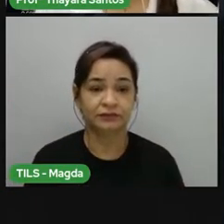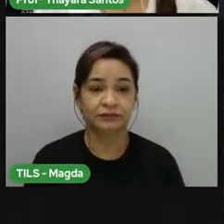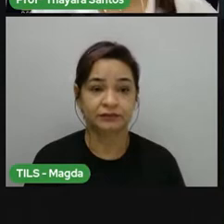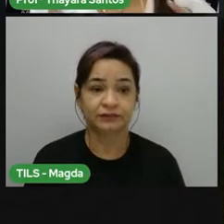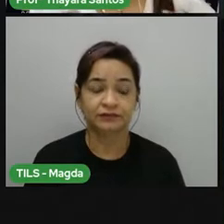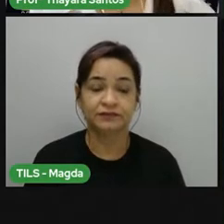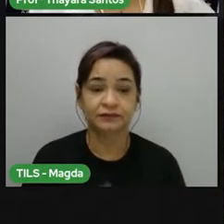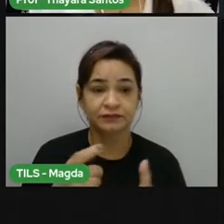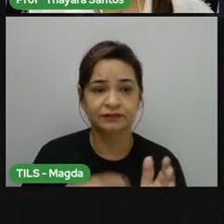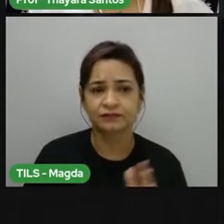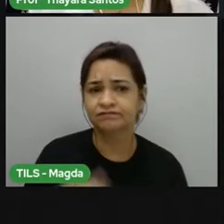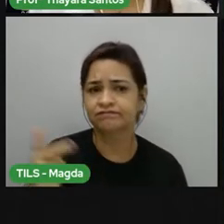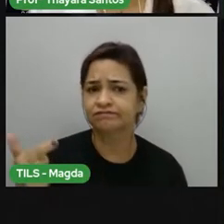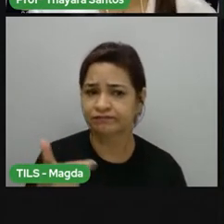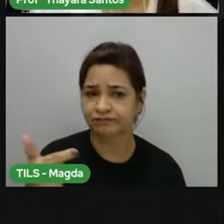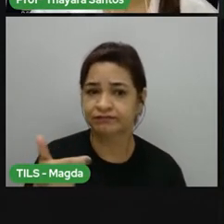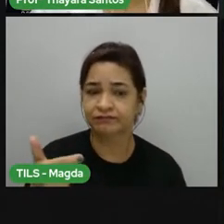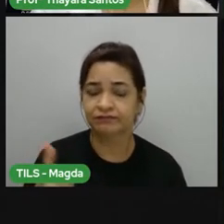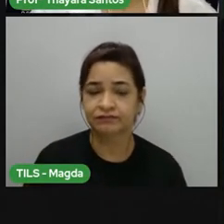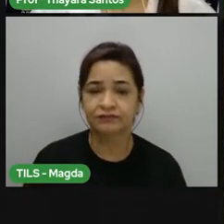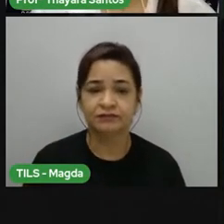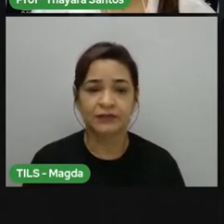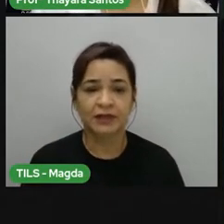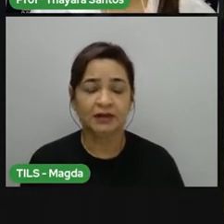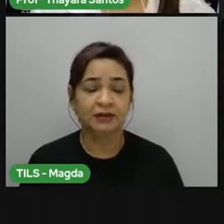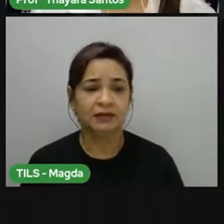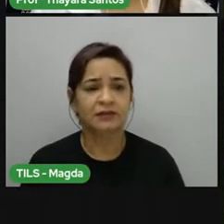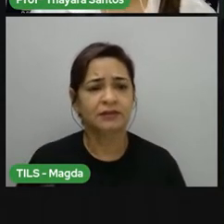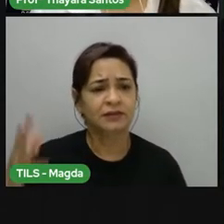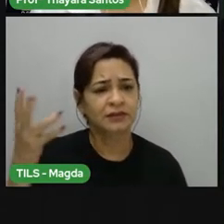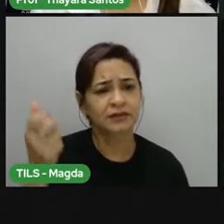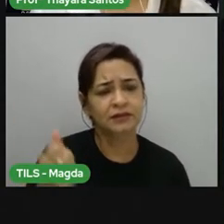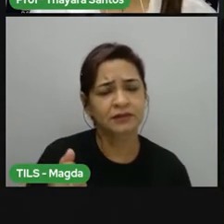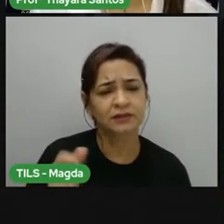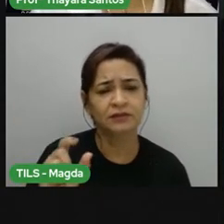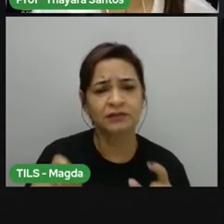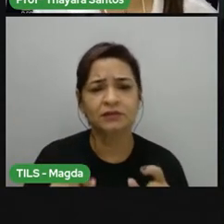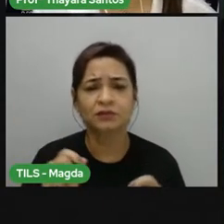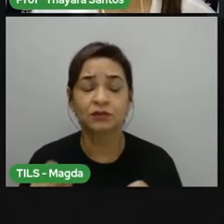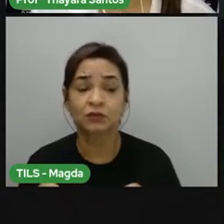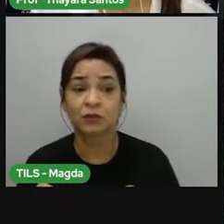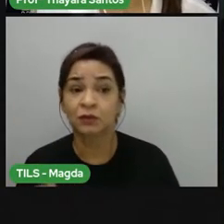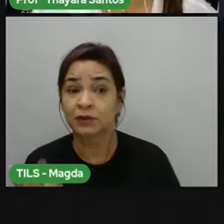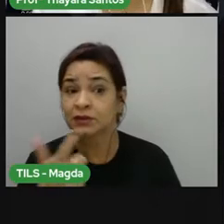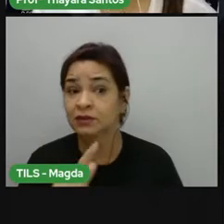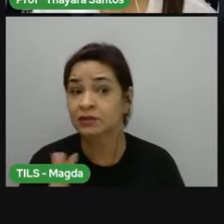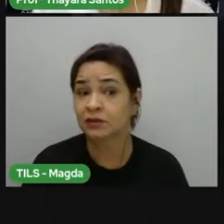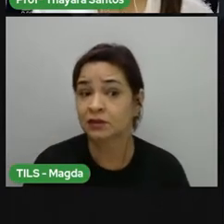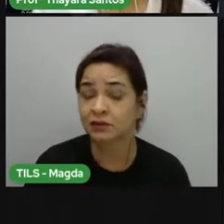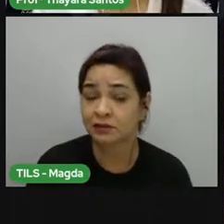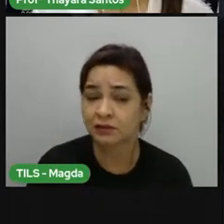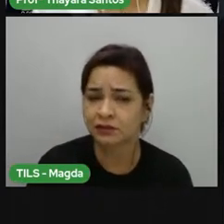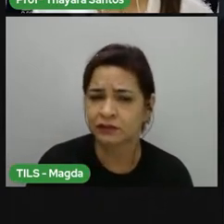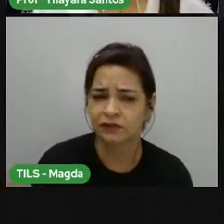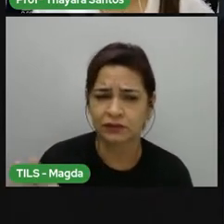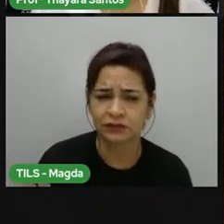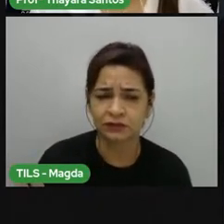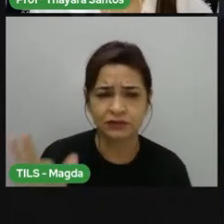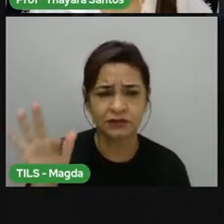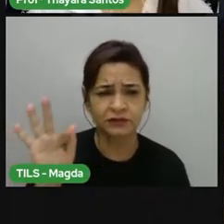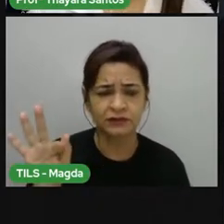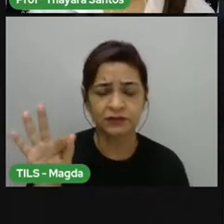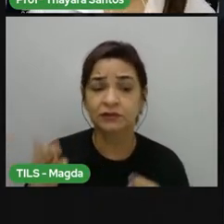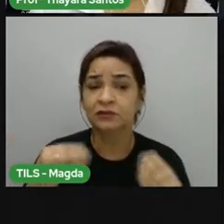Vamos lá para a pergunta número 2. São elementos do clima, exceto, é aquele que não é um elemento do